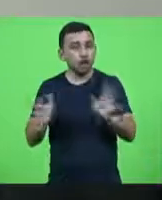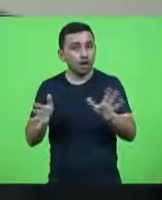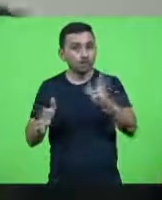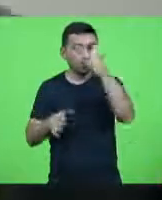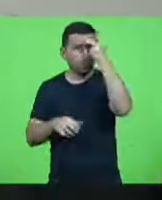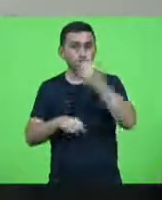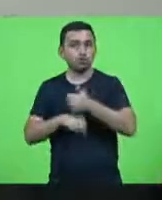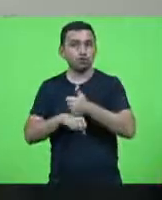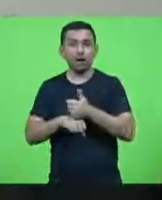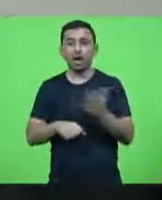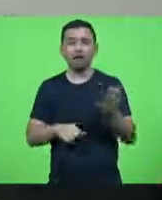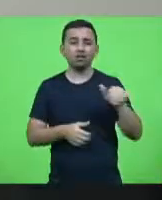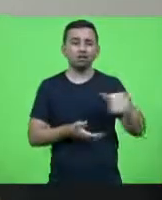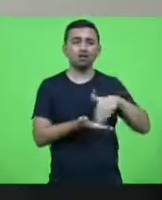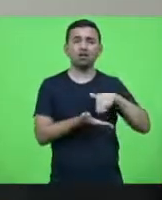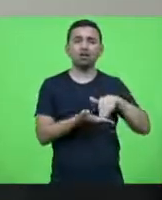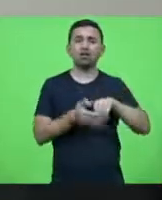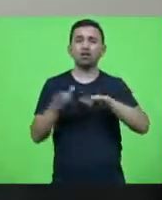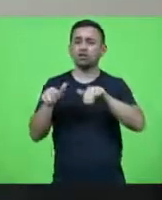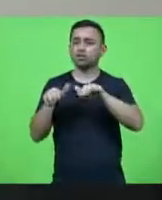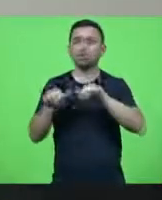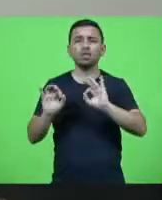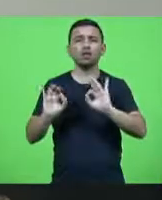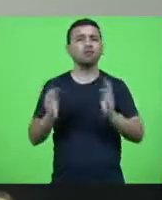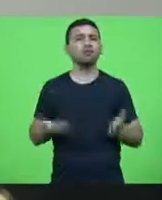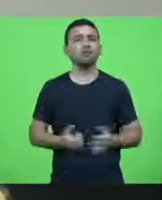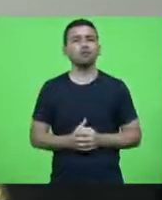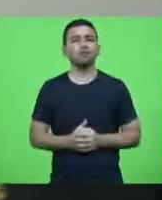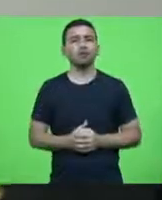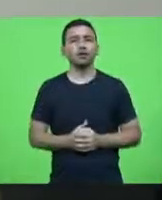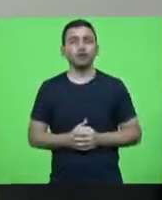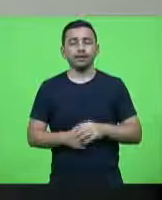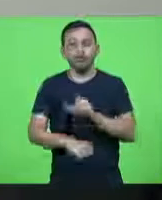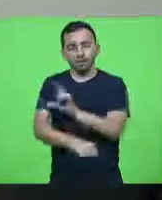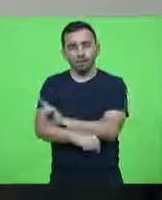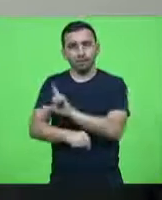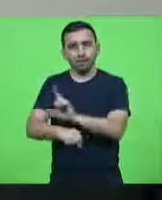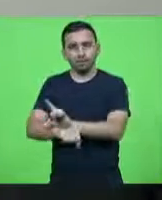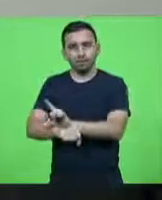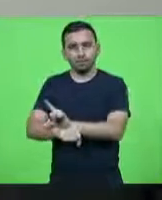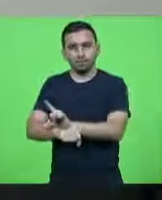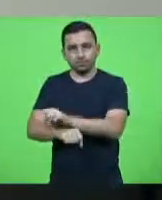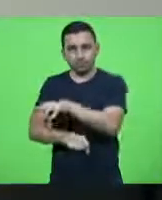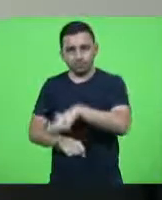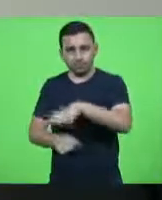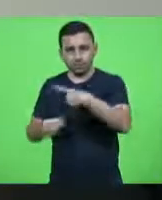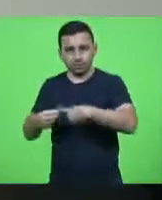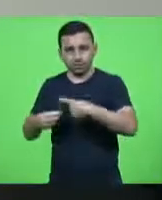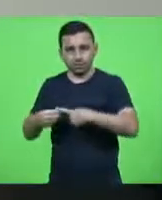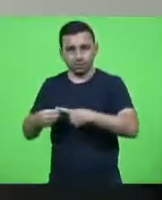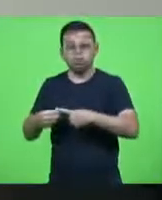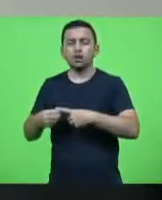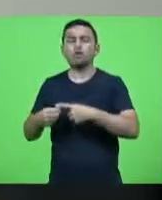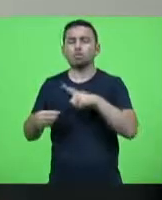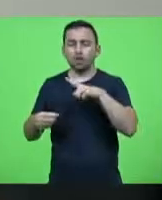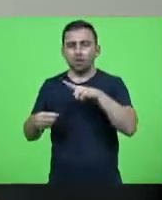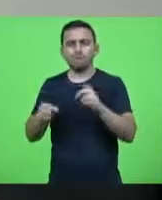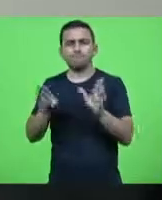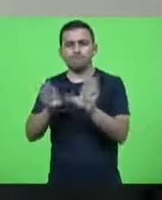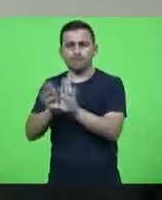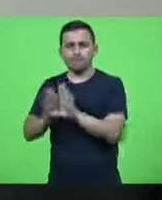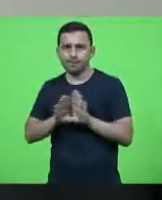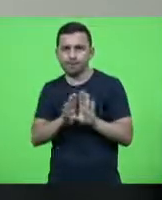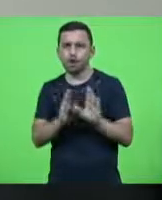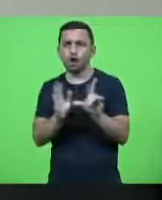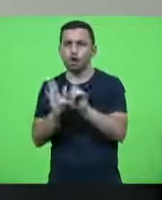chamaram eles e aqui em Lages ocorreu um fechamento parcial de algumas áreas do comércio